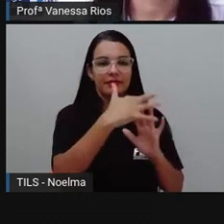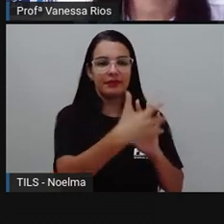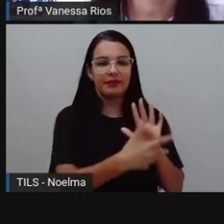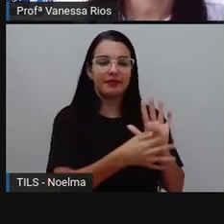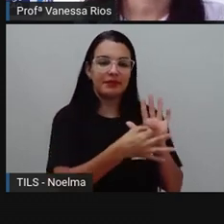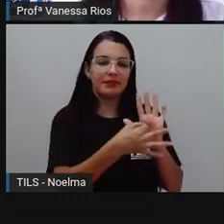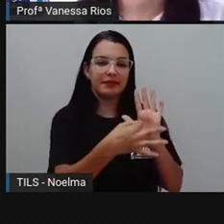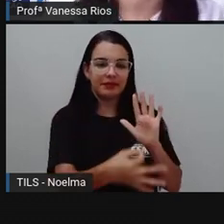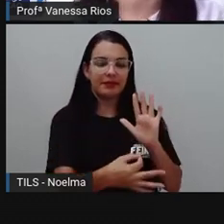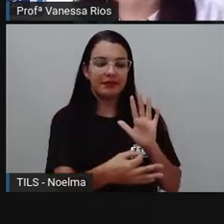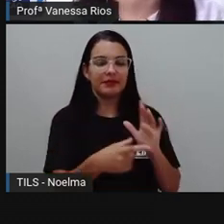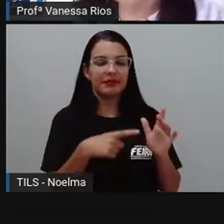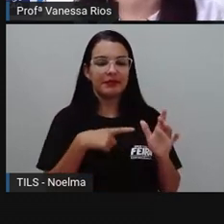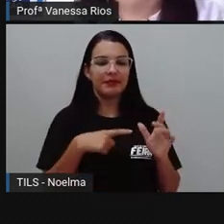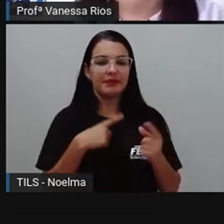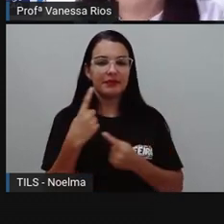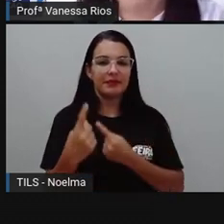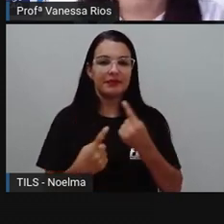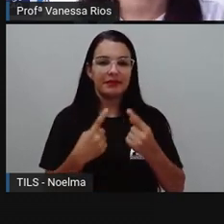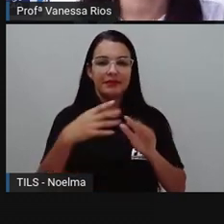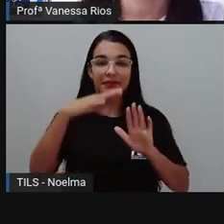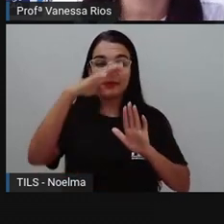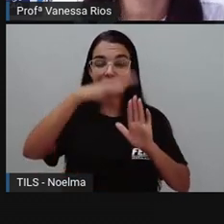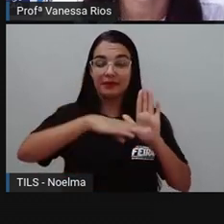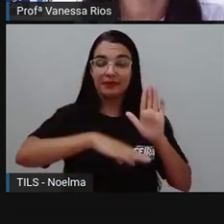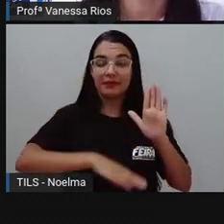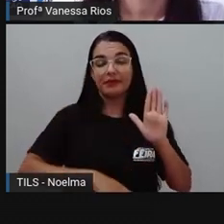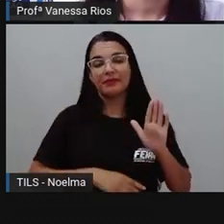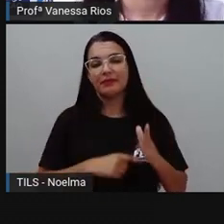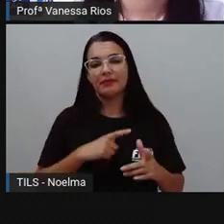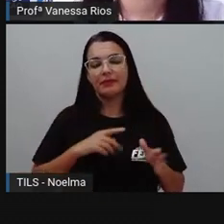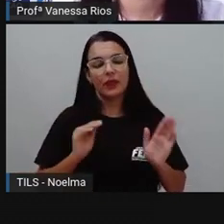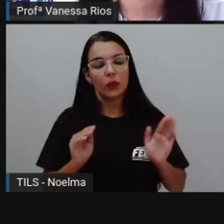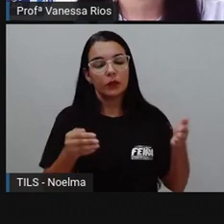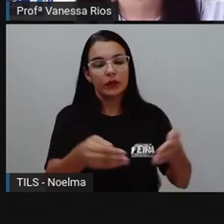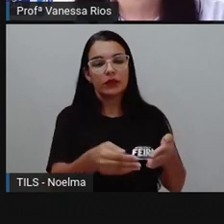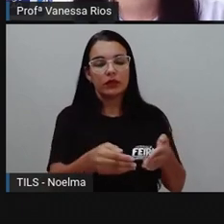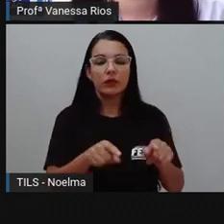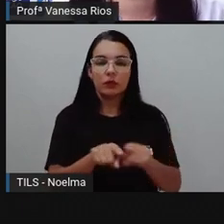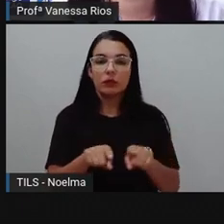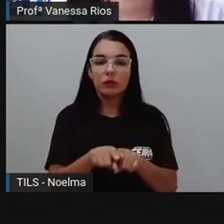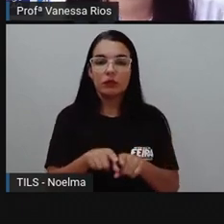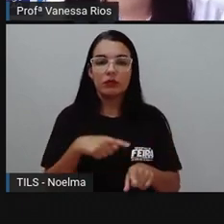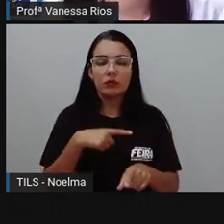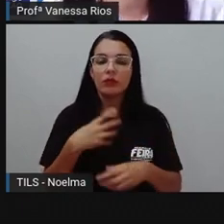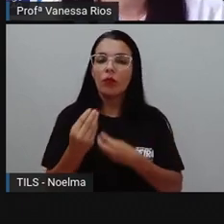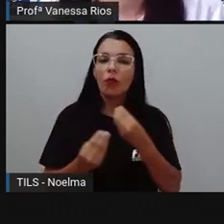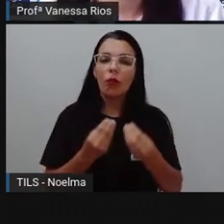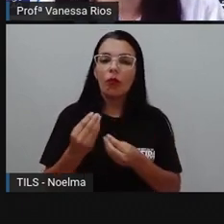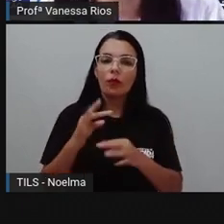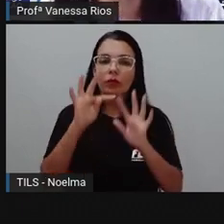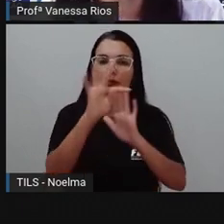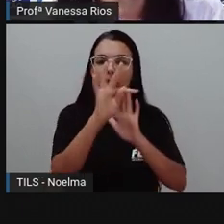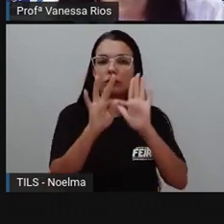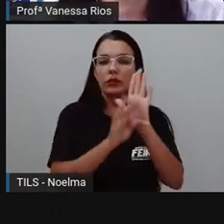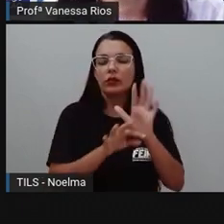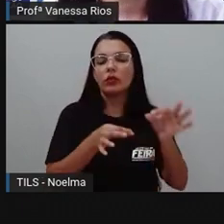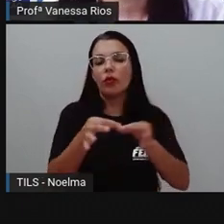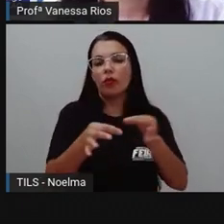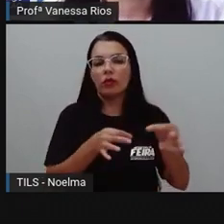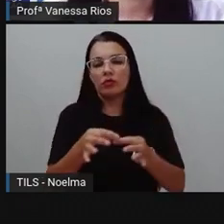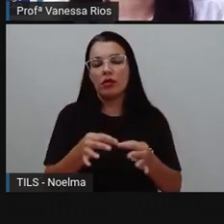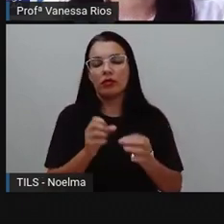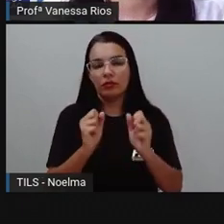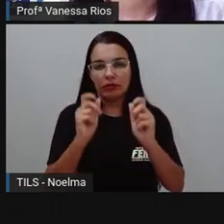formato, não só naquilo que é o seu objetivo, mas também na forma como o texto é organizado.